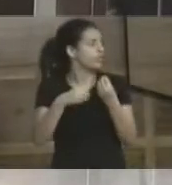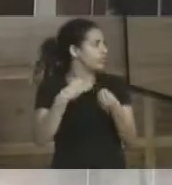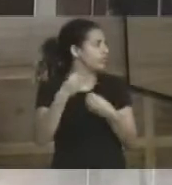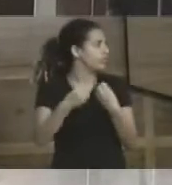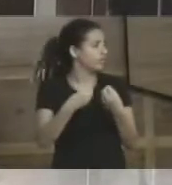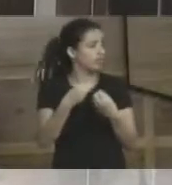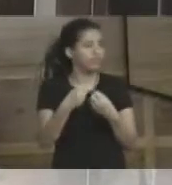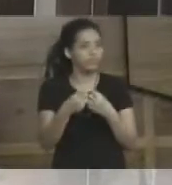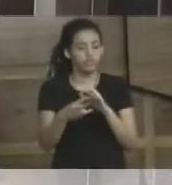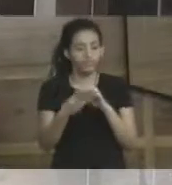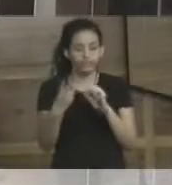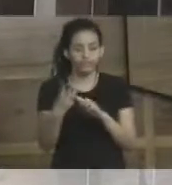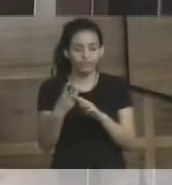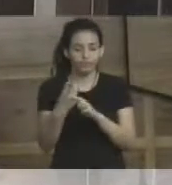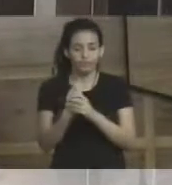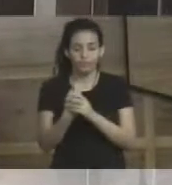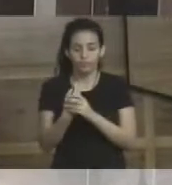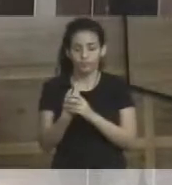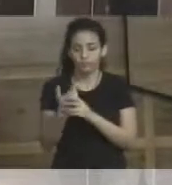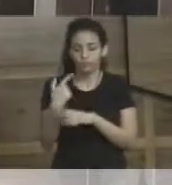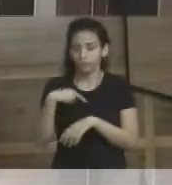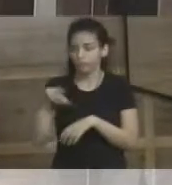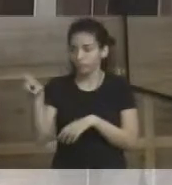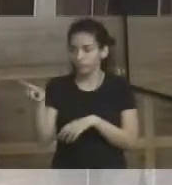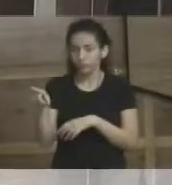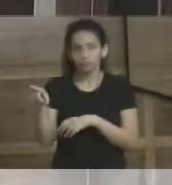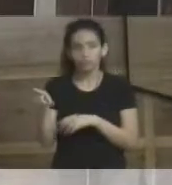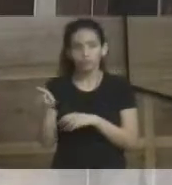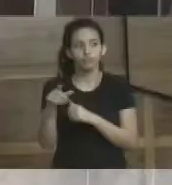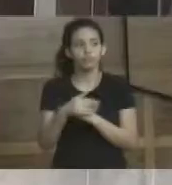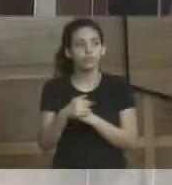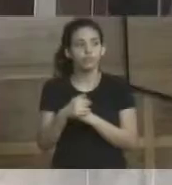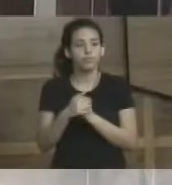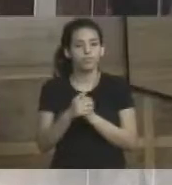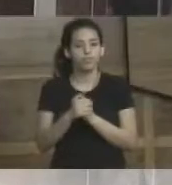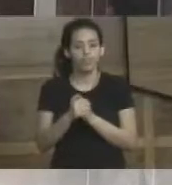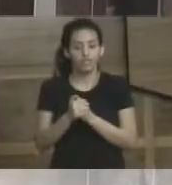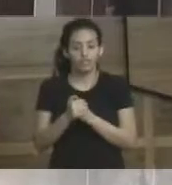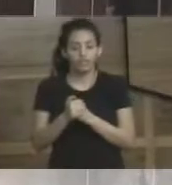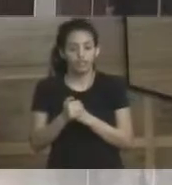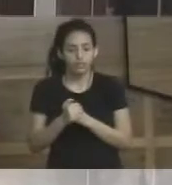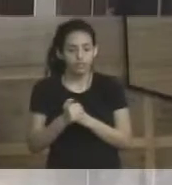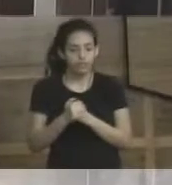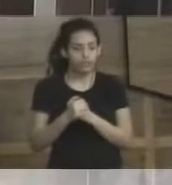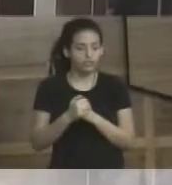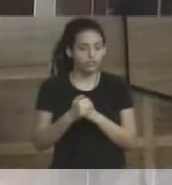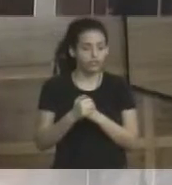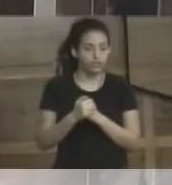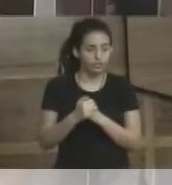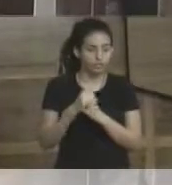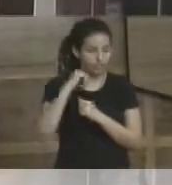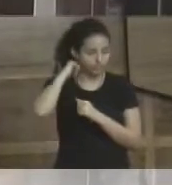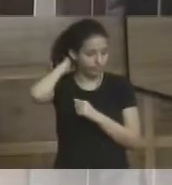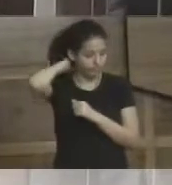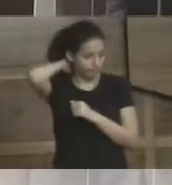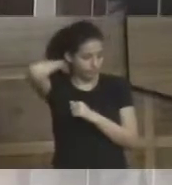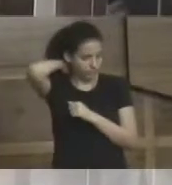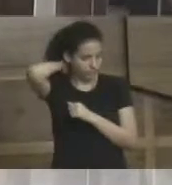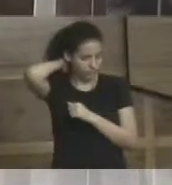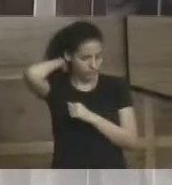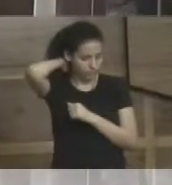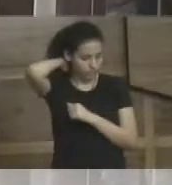processos na SPU, tentar ir lá, porque aquilo ali foi um investimento público, está se degradando, é